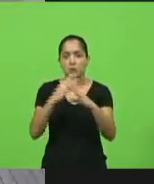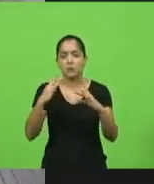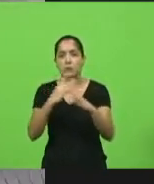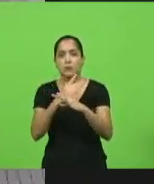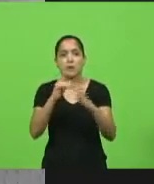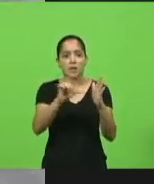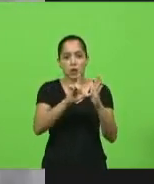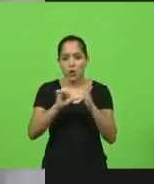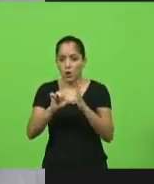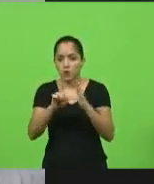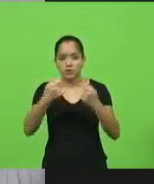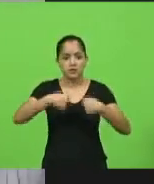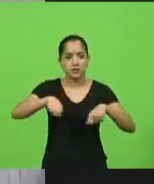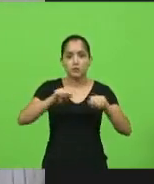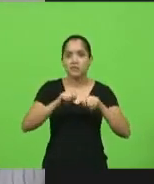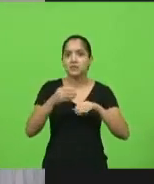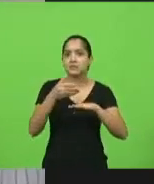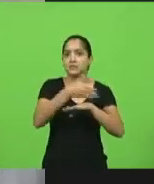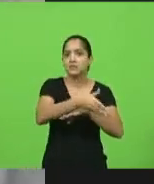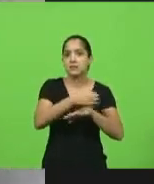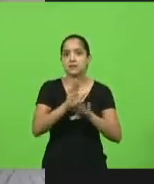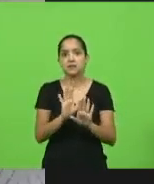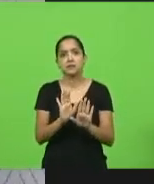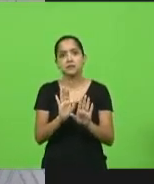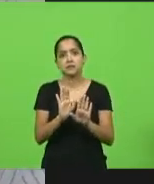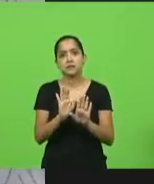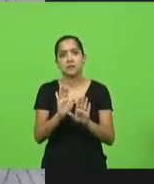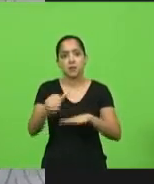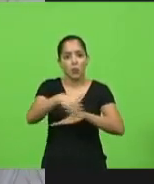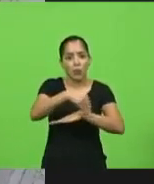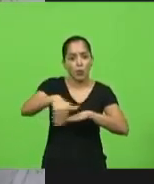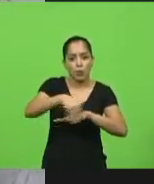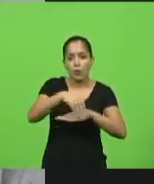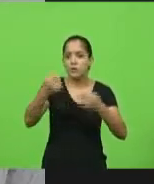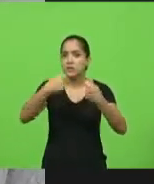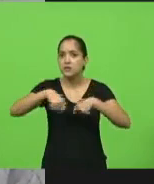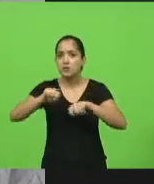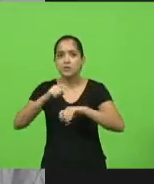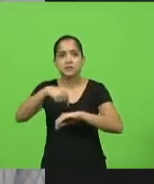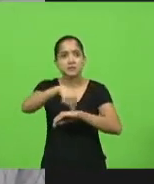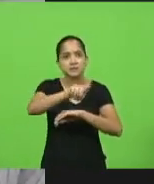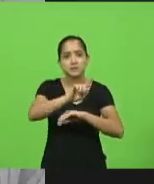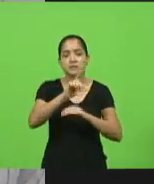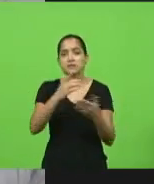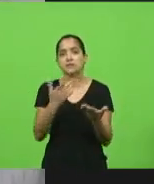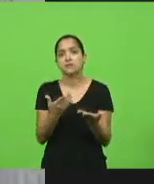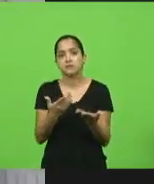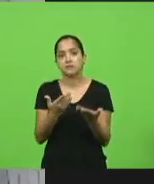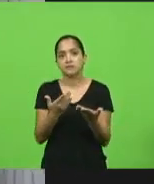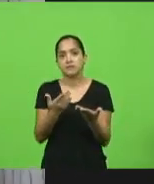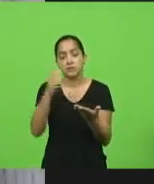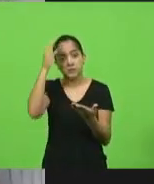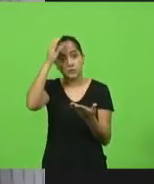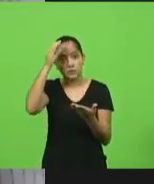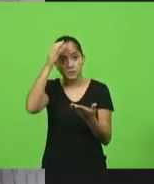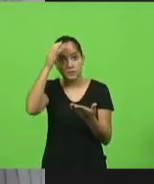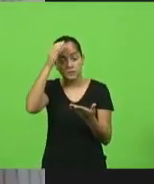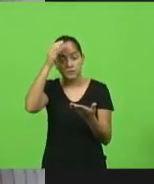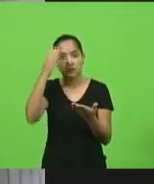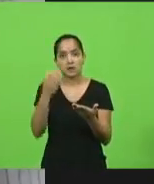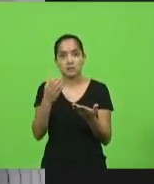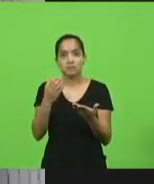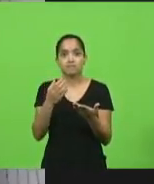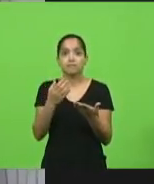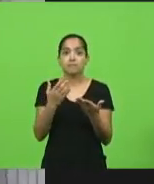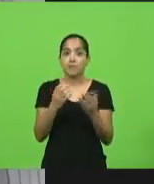loja que não precisa estar na loja, de nós não temos pessoas na rua que não precisam estar na rua. E aí, quem pode fazer